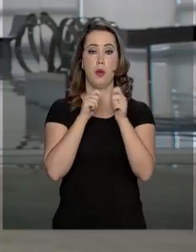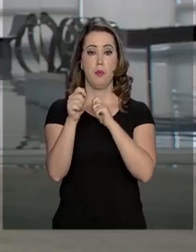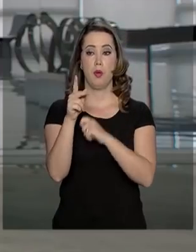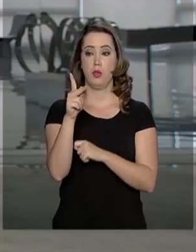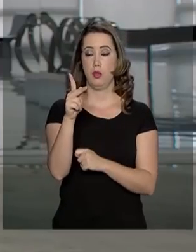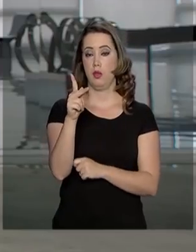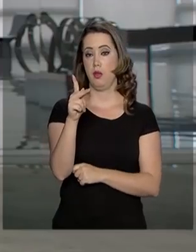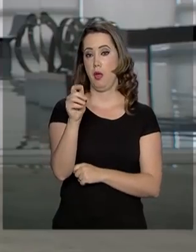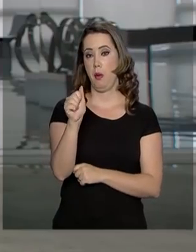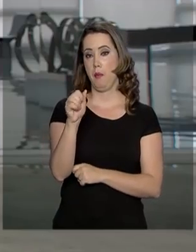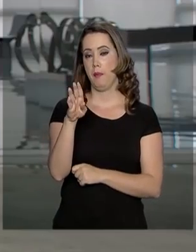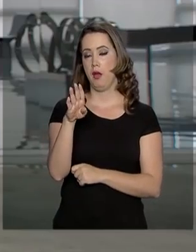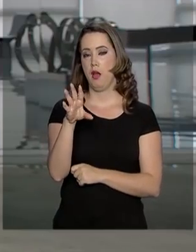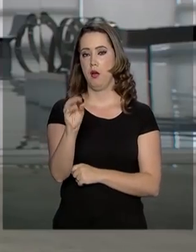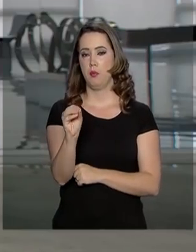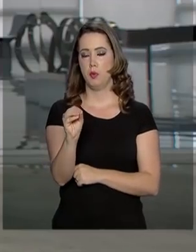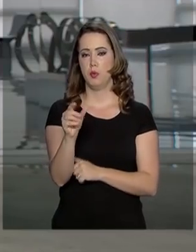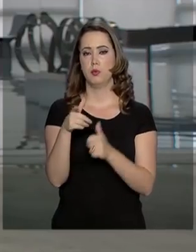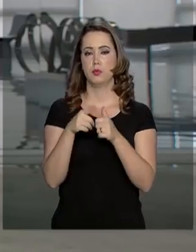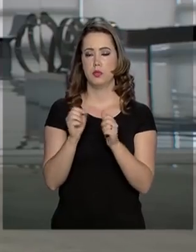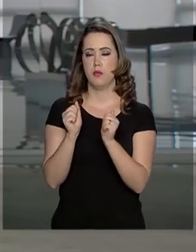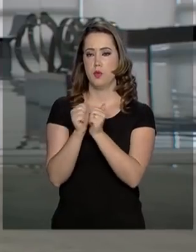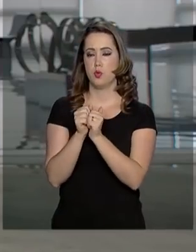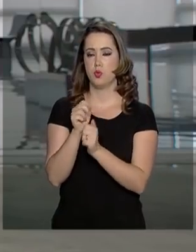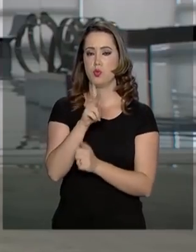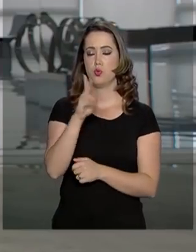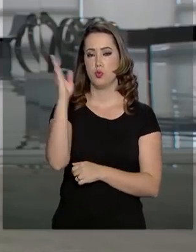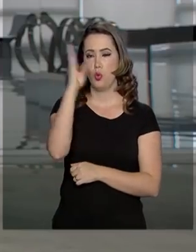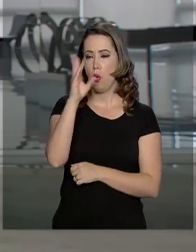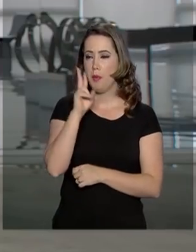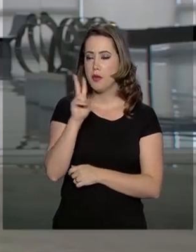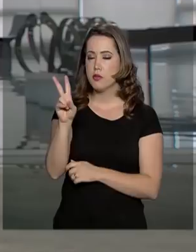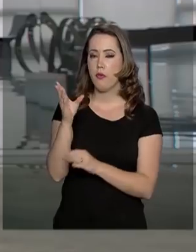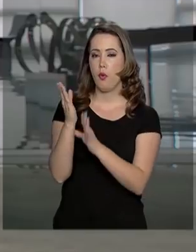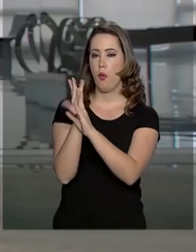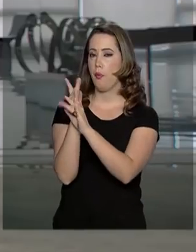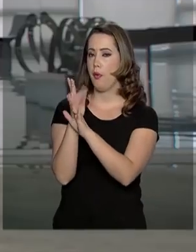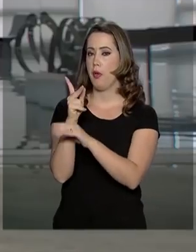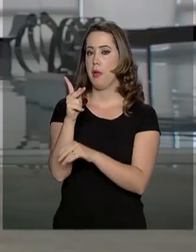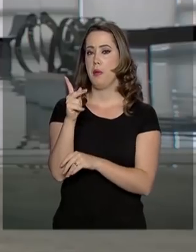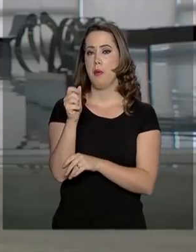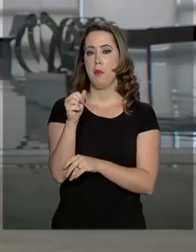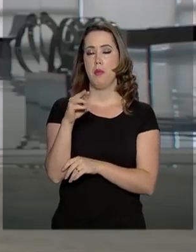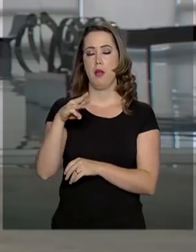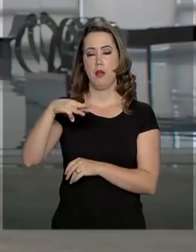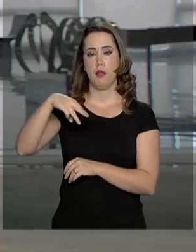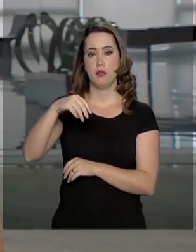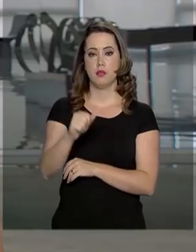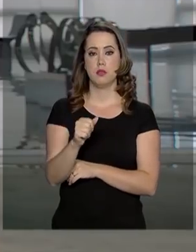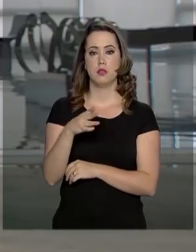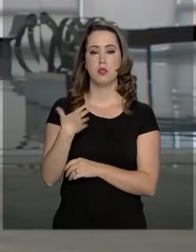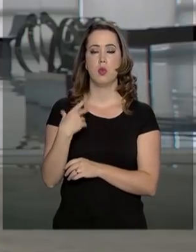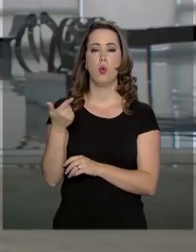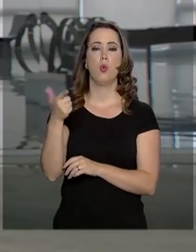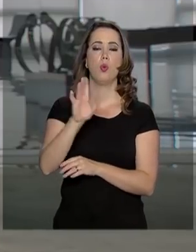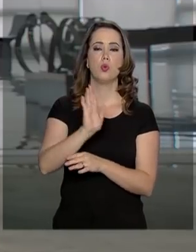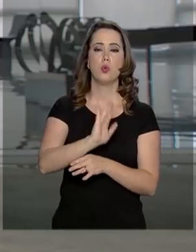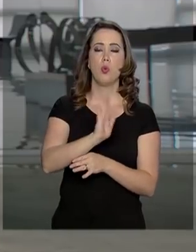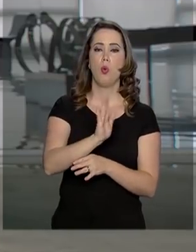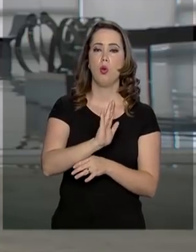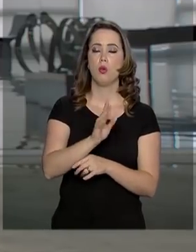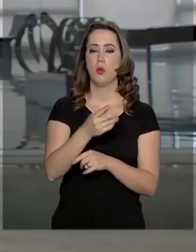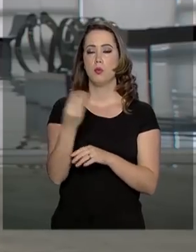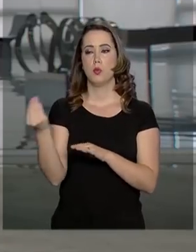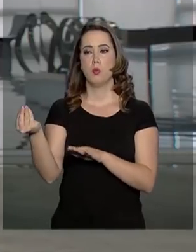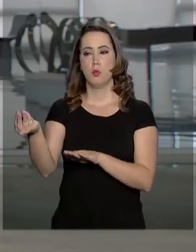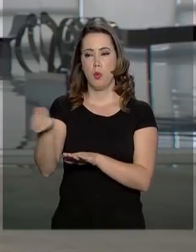que foi acompanhar a ação humanitária do Brasil lá na fronteira, em Pacaraima, em Roraima, ele enviou mais atualizações